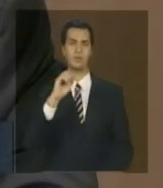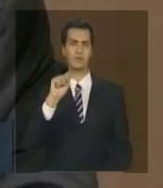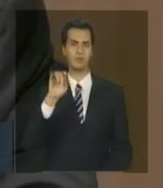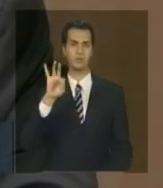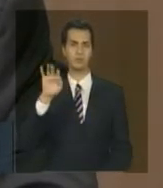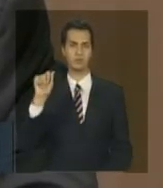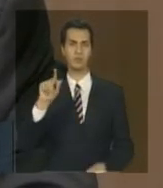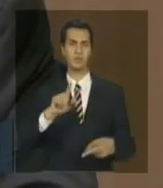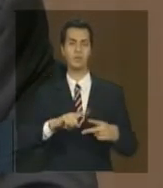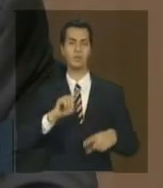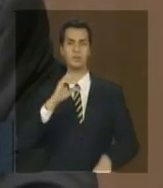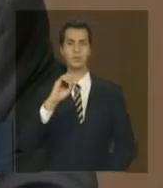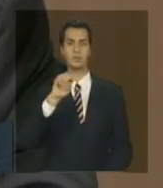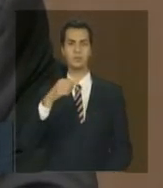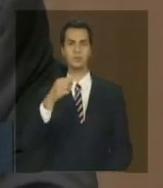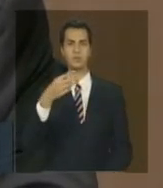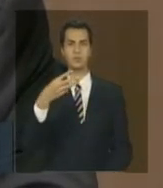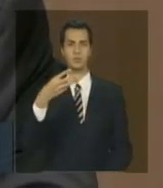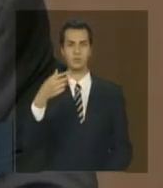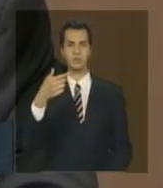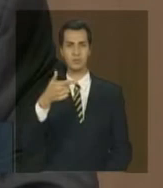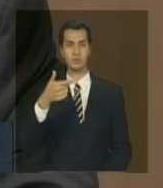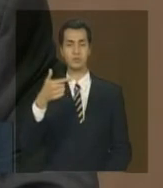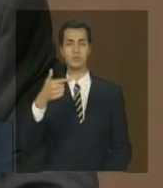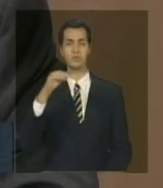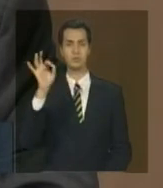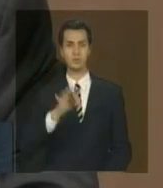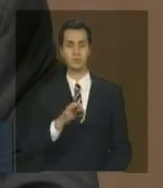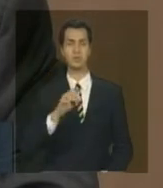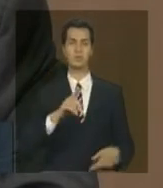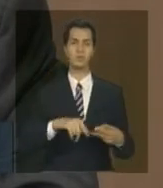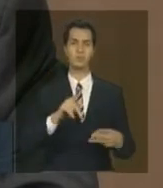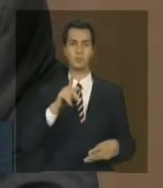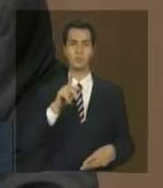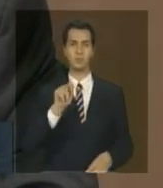é o que vem em seguida Pampa é